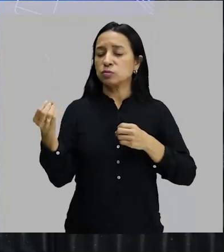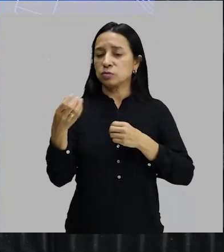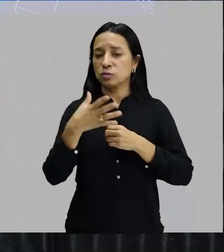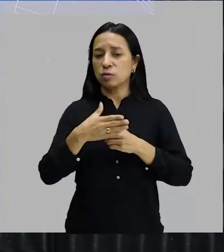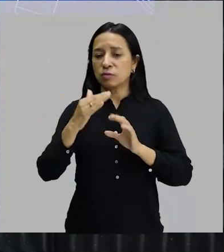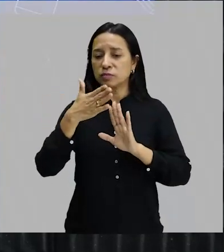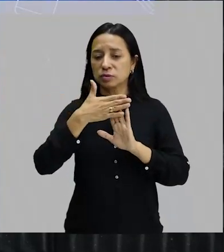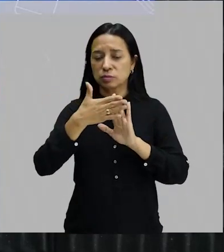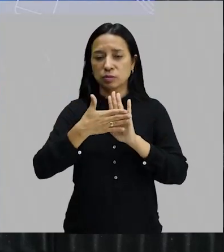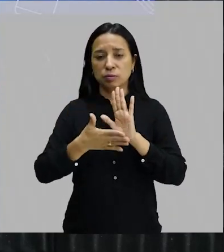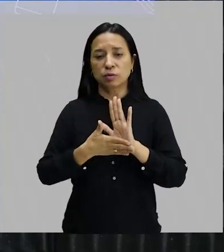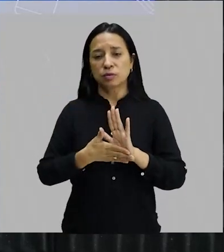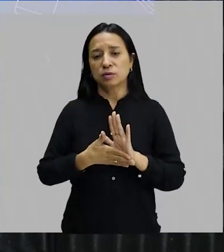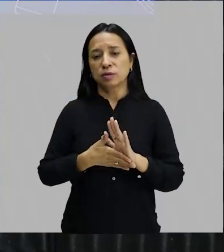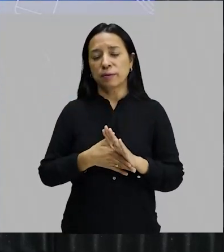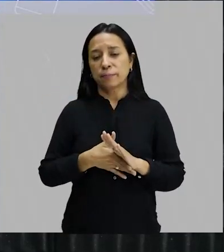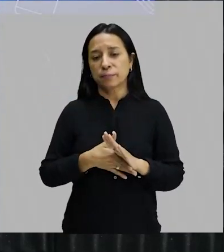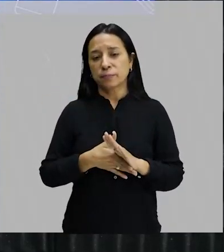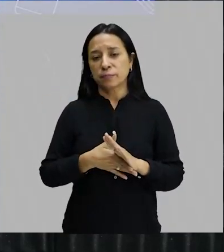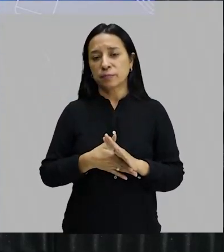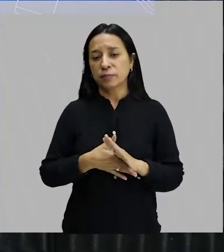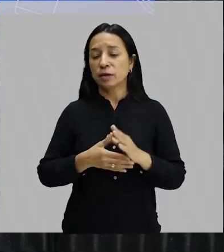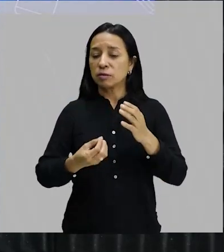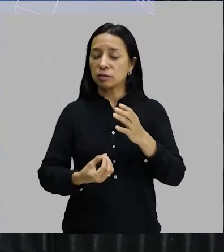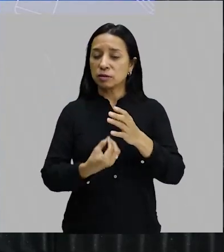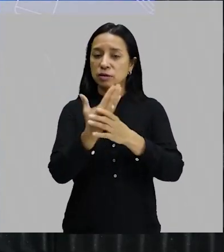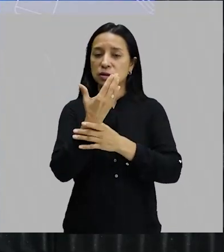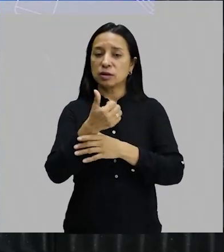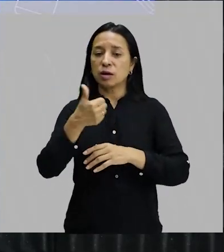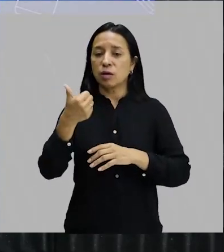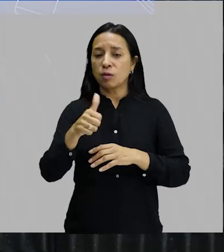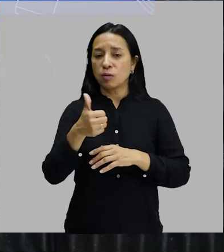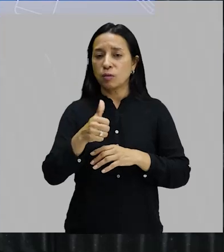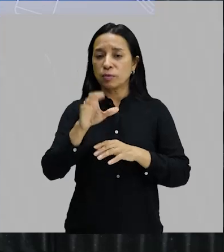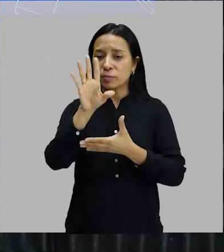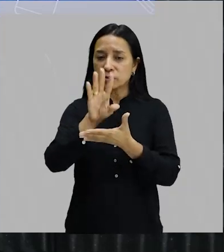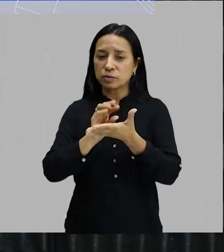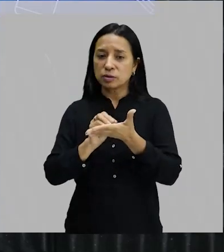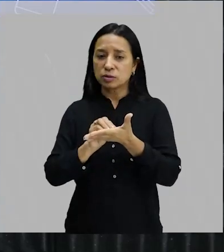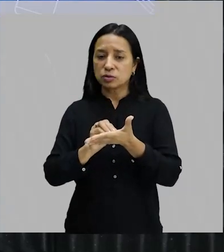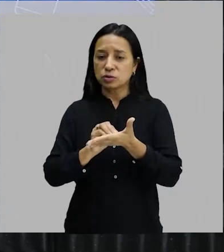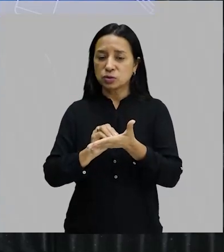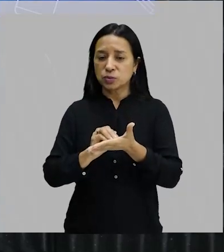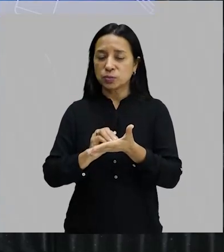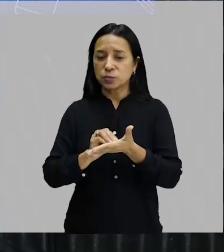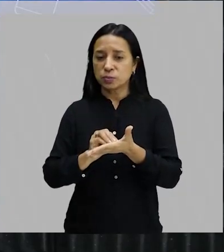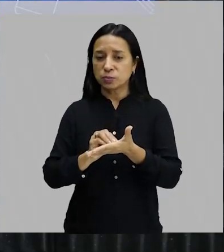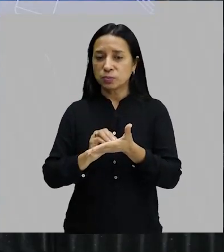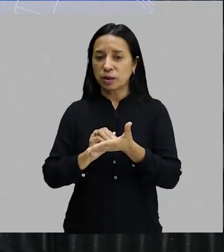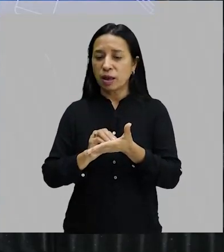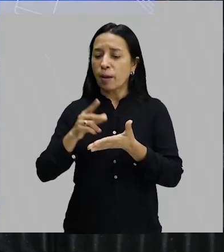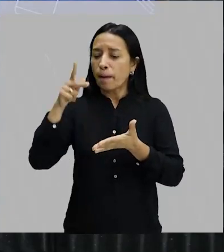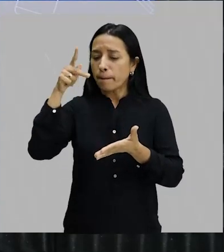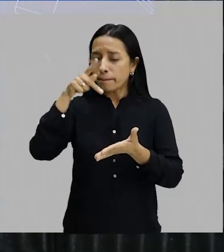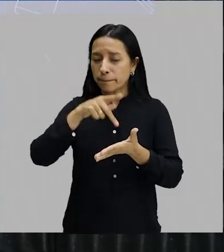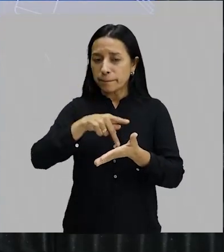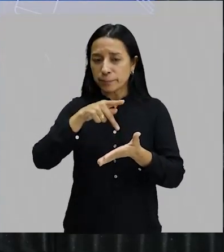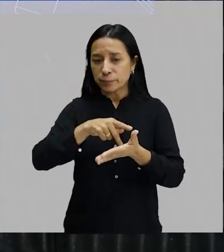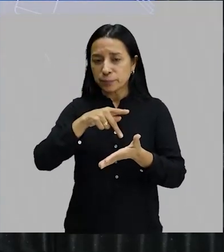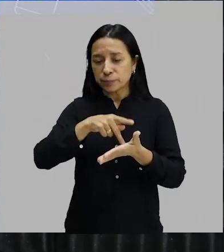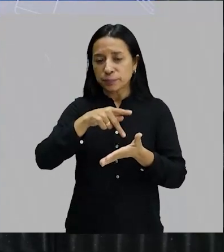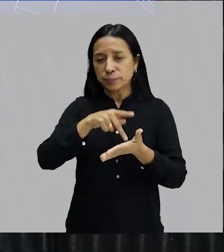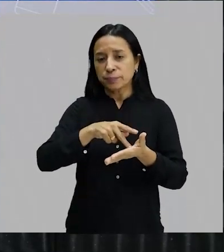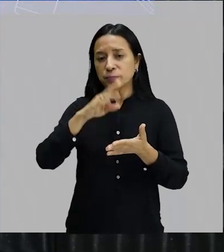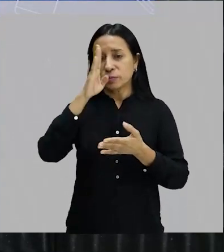cria-se o primeiro estilo de arte oficialmente, puramente, essencialmente brasileiro. Agora eu entendi por que a